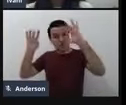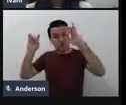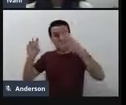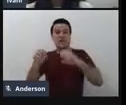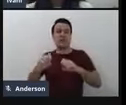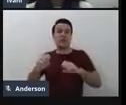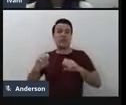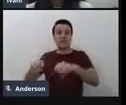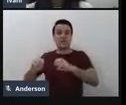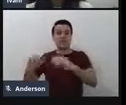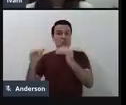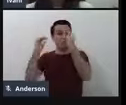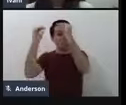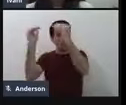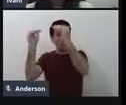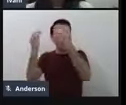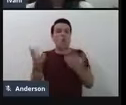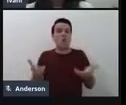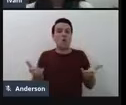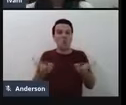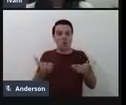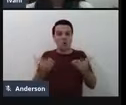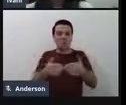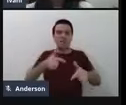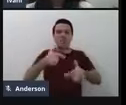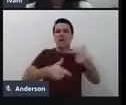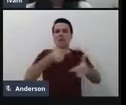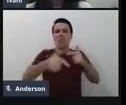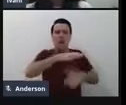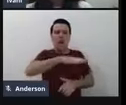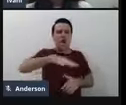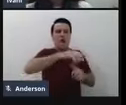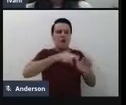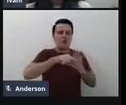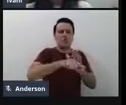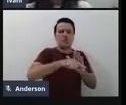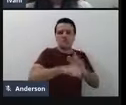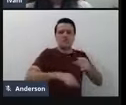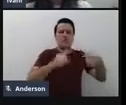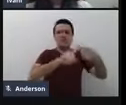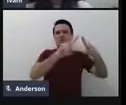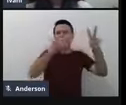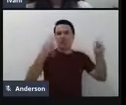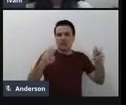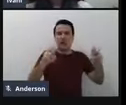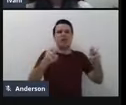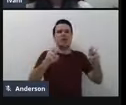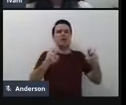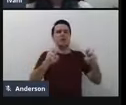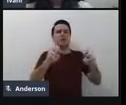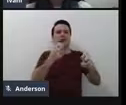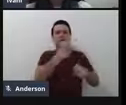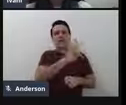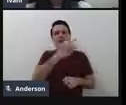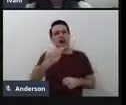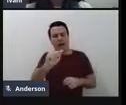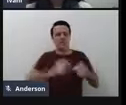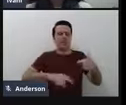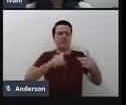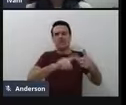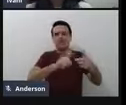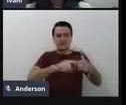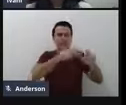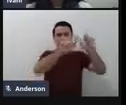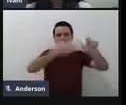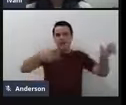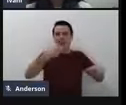Atua com pesquisas relacionadas aos temas tecnologia assistiva, estudantes cegos,